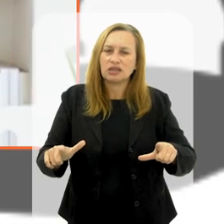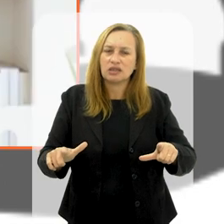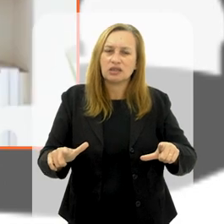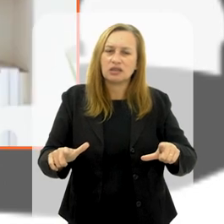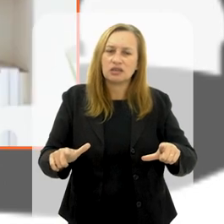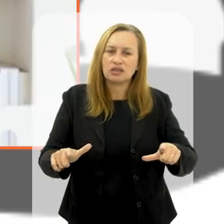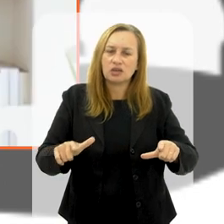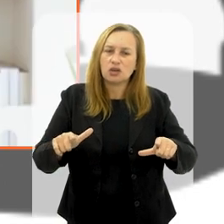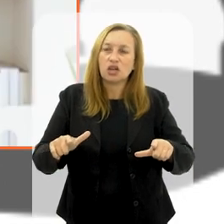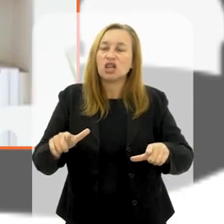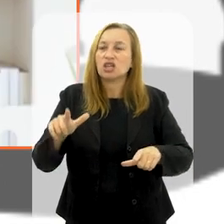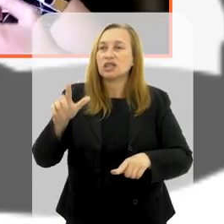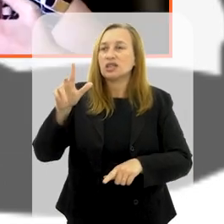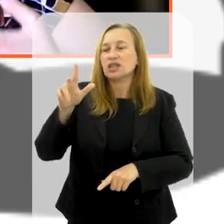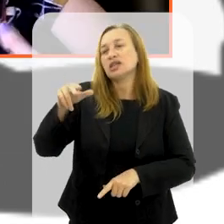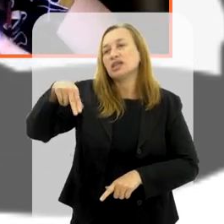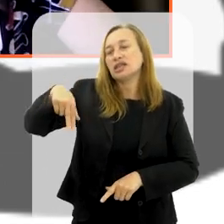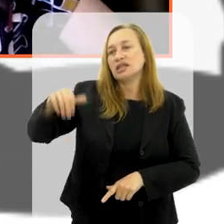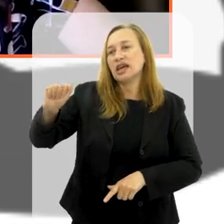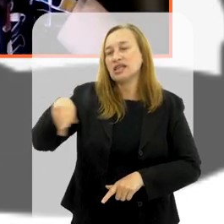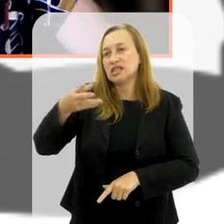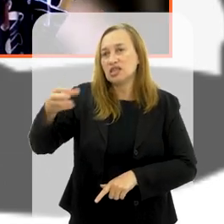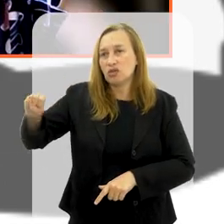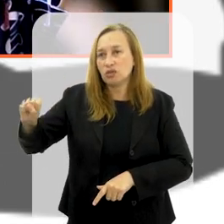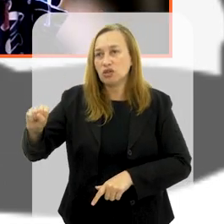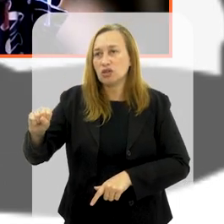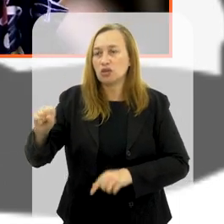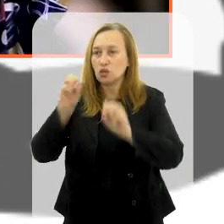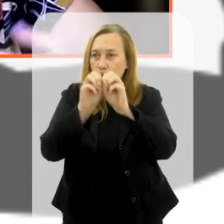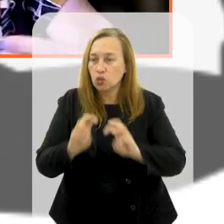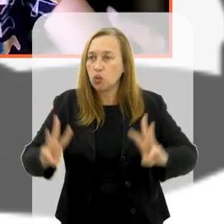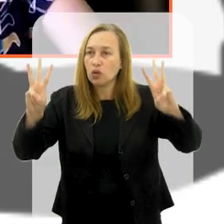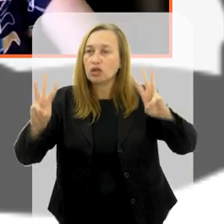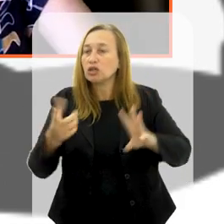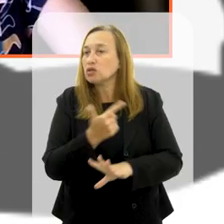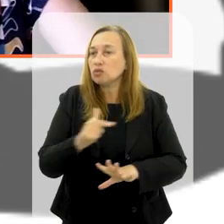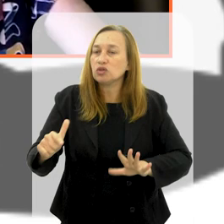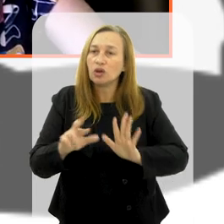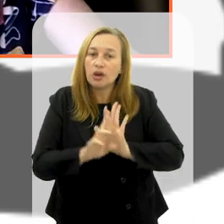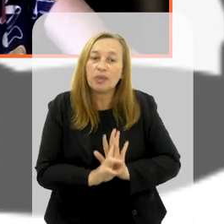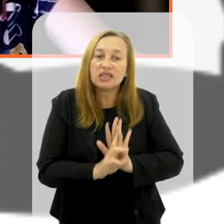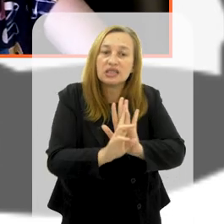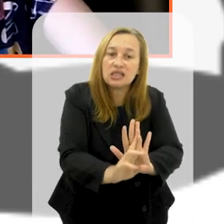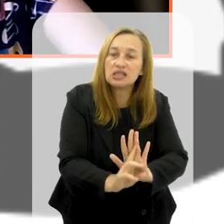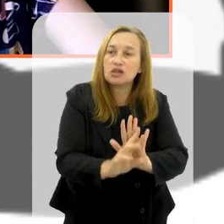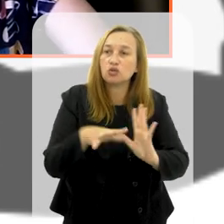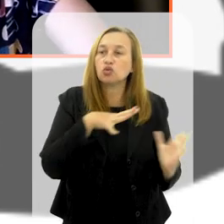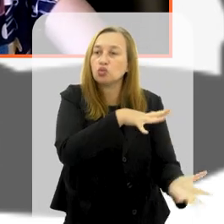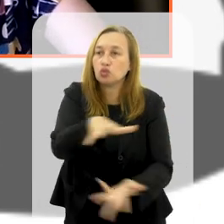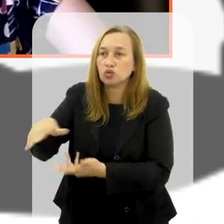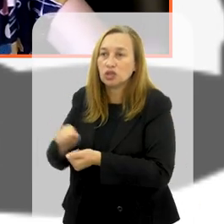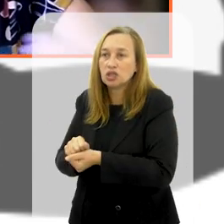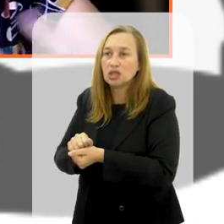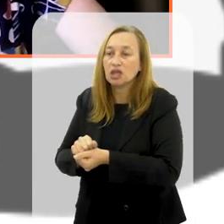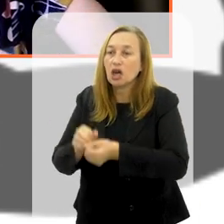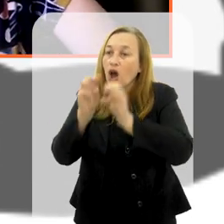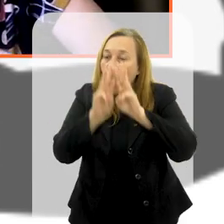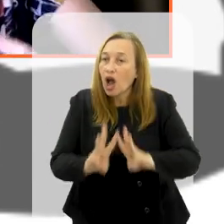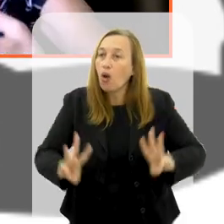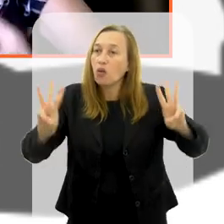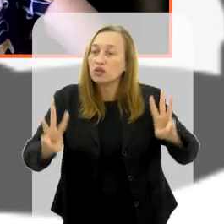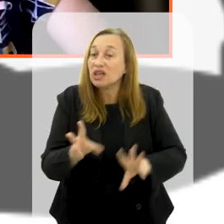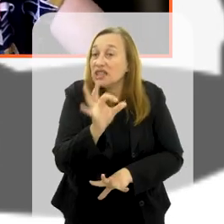Por que isso? Porque o G20 não tem o mesmo grau de legitimidade de representação do mundo. As Nações